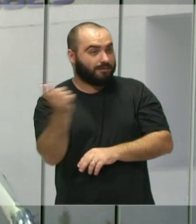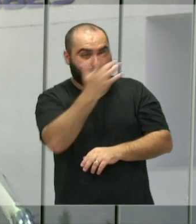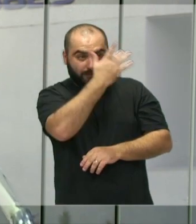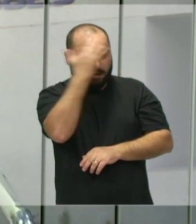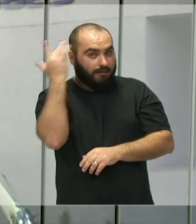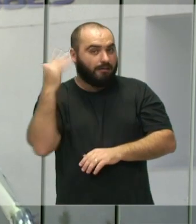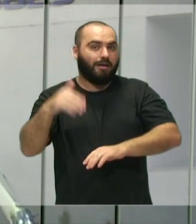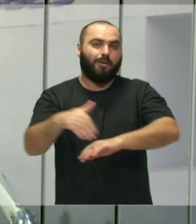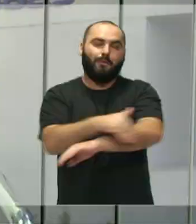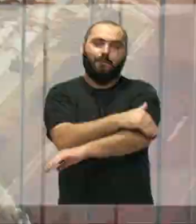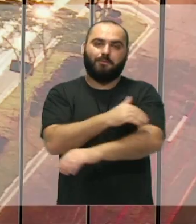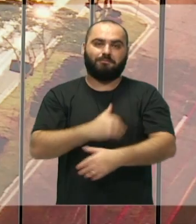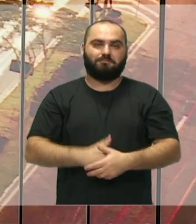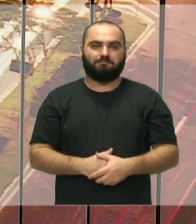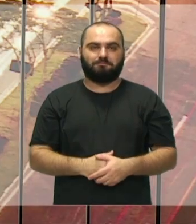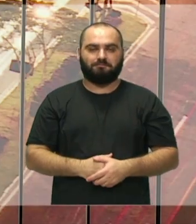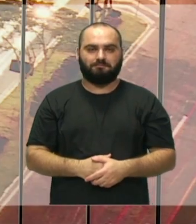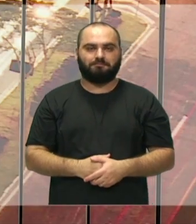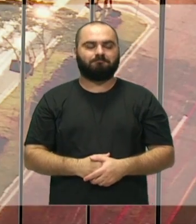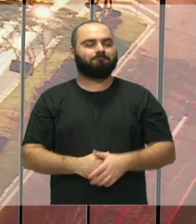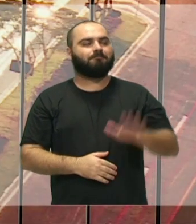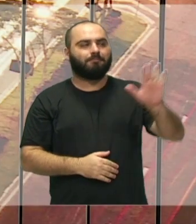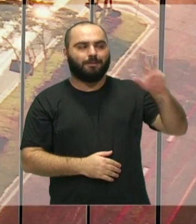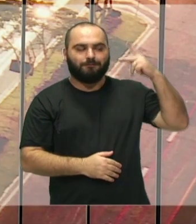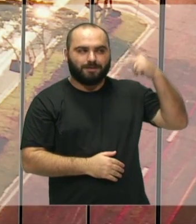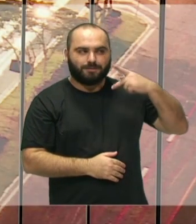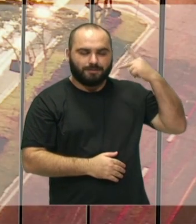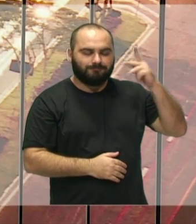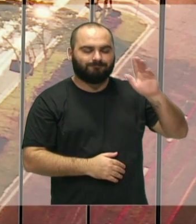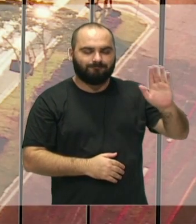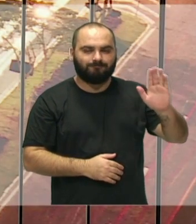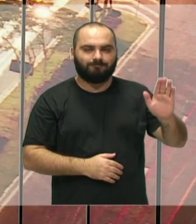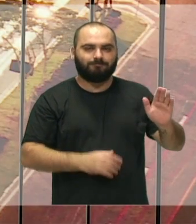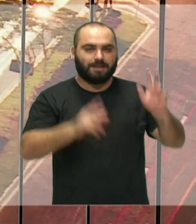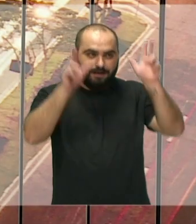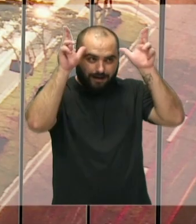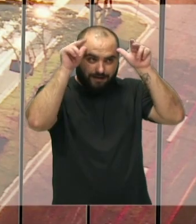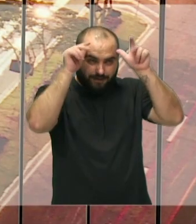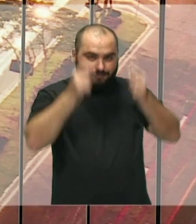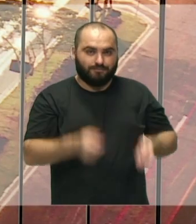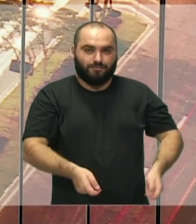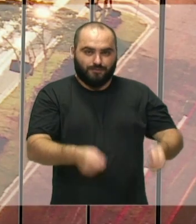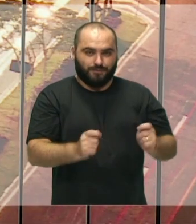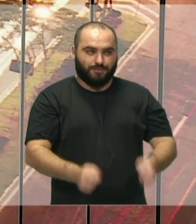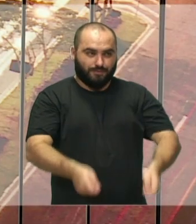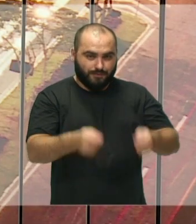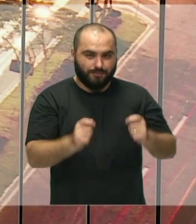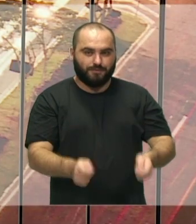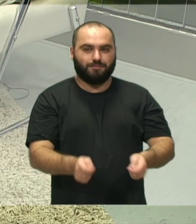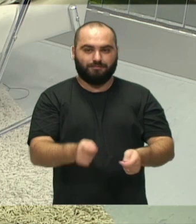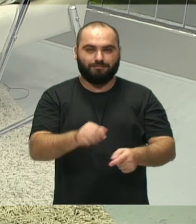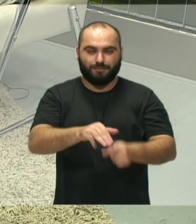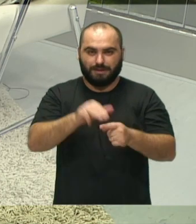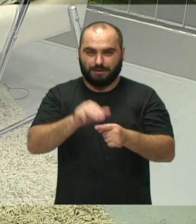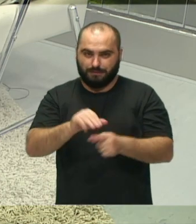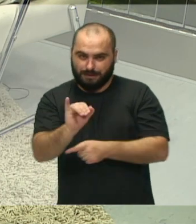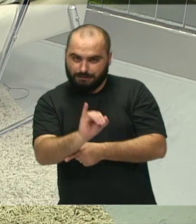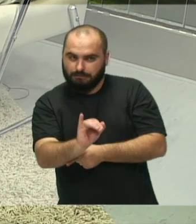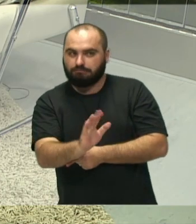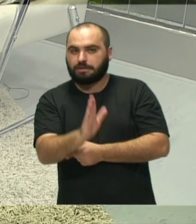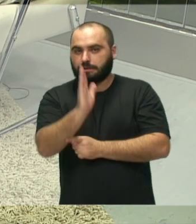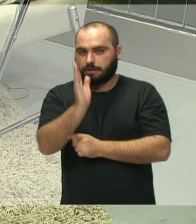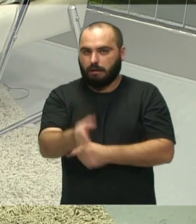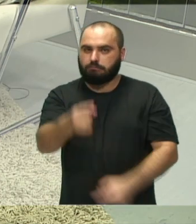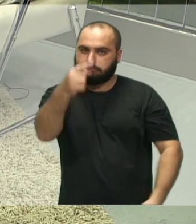Vereadora, as carroças no município de Itajaí, o transporte de tração animal tem sido tema de